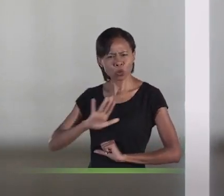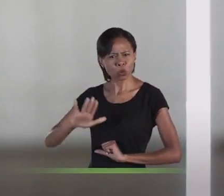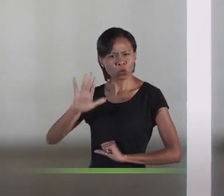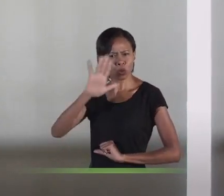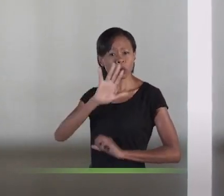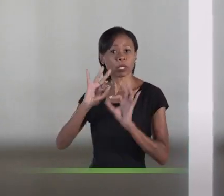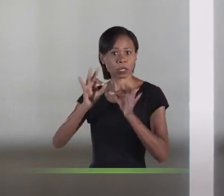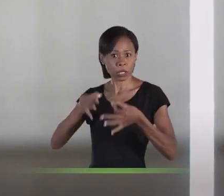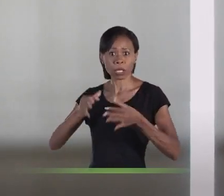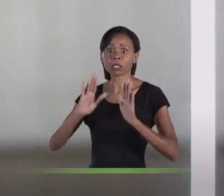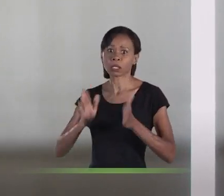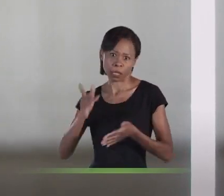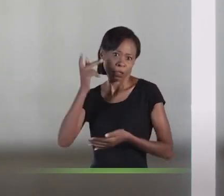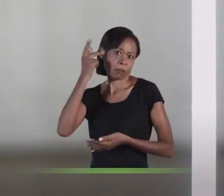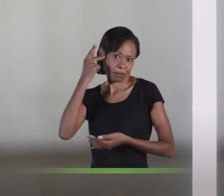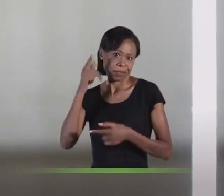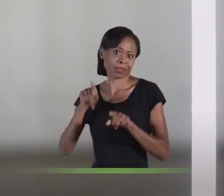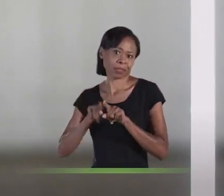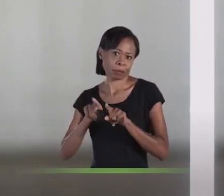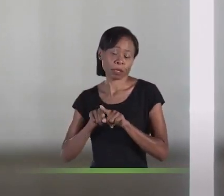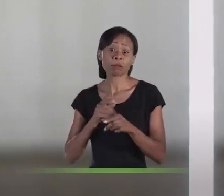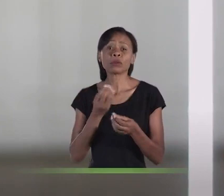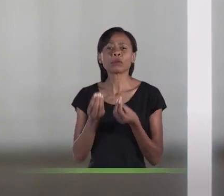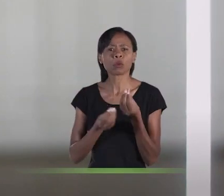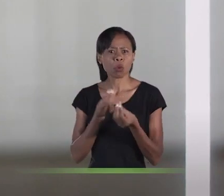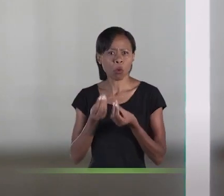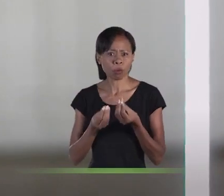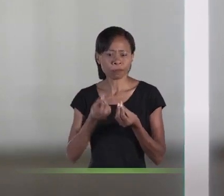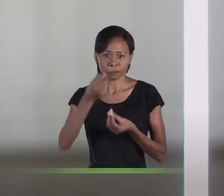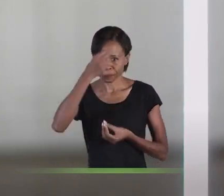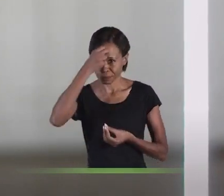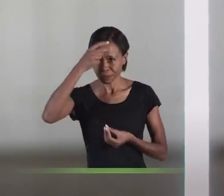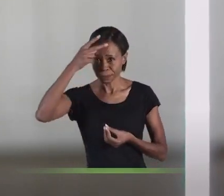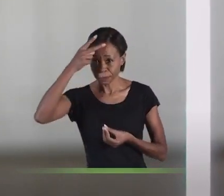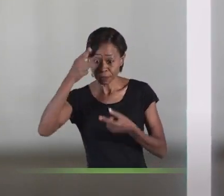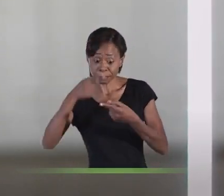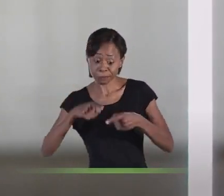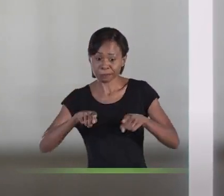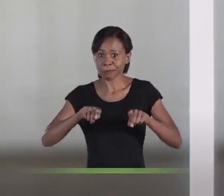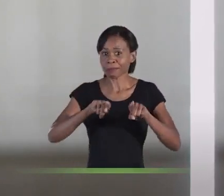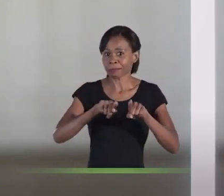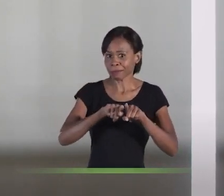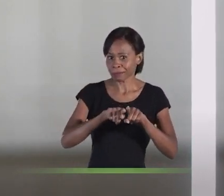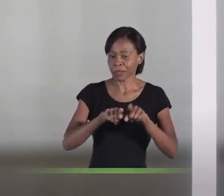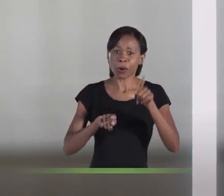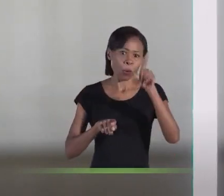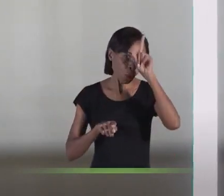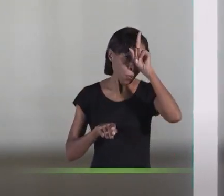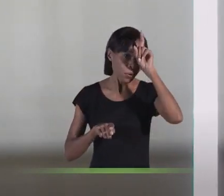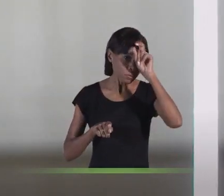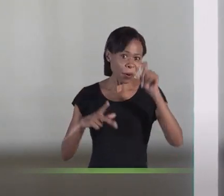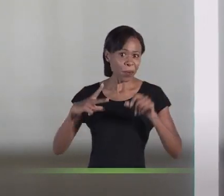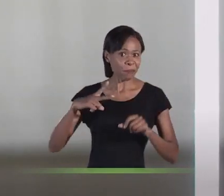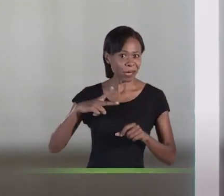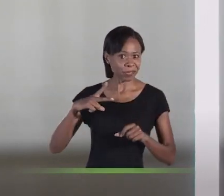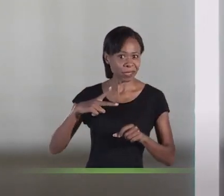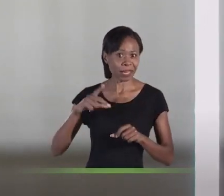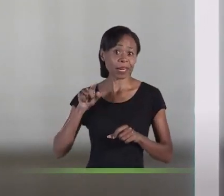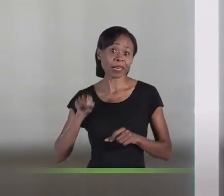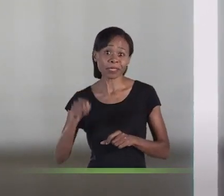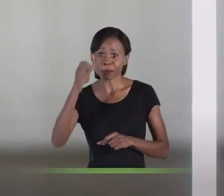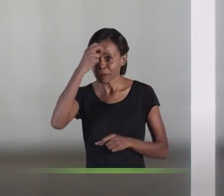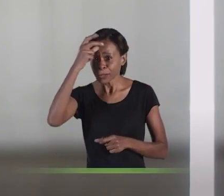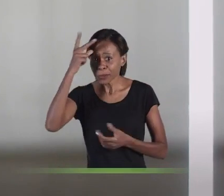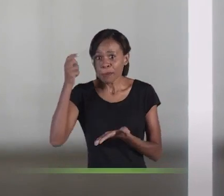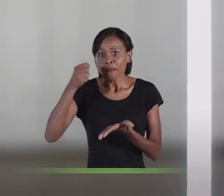em São Paulo. Funciona assim, a prefeitura faz parceria com hospitais e clínicas particulares e paga para você usar essa